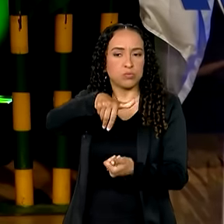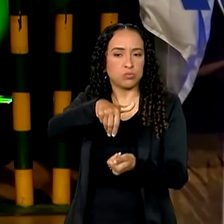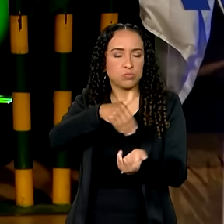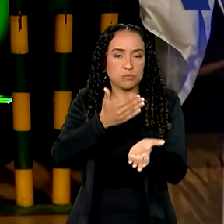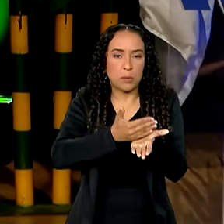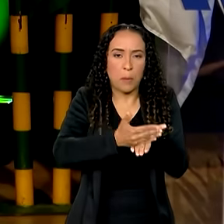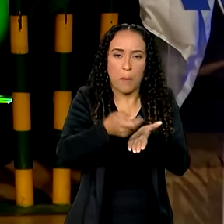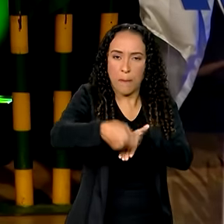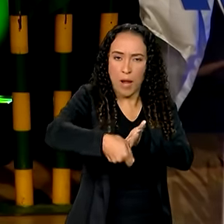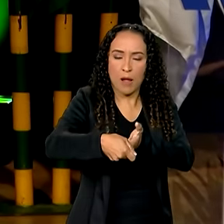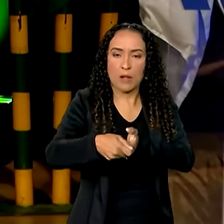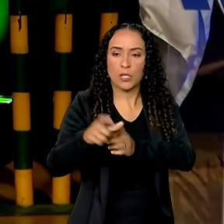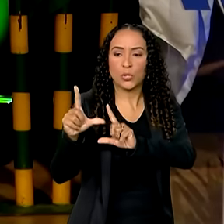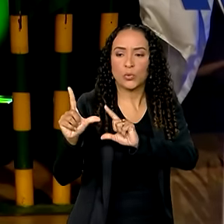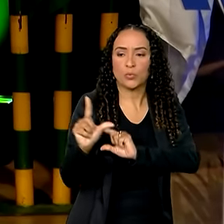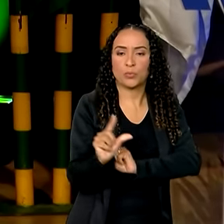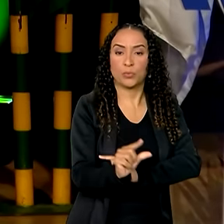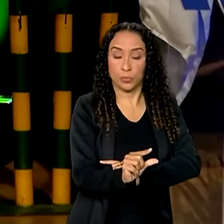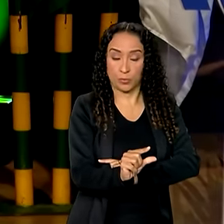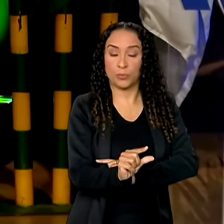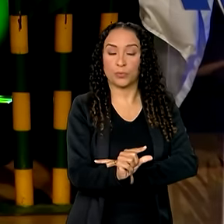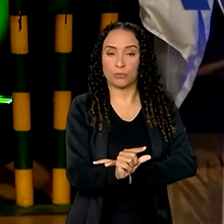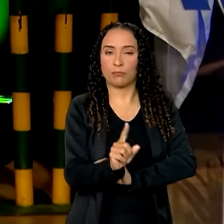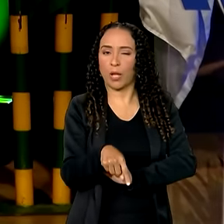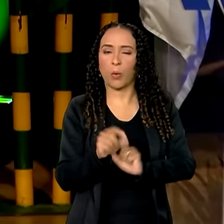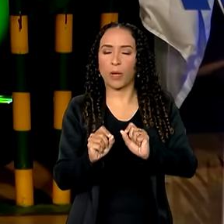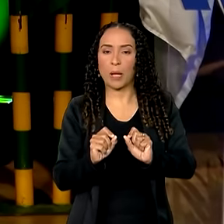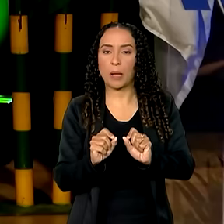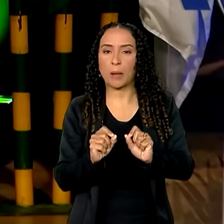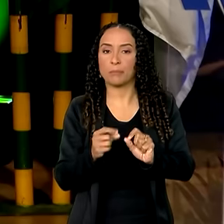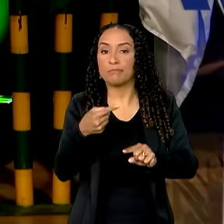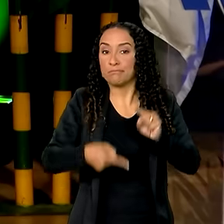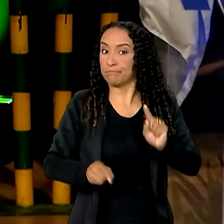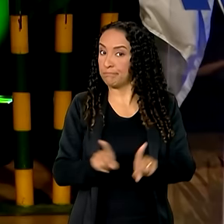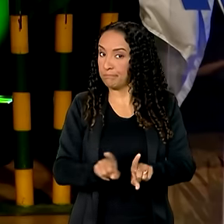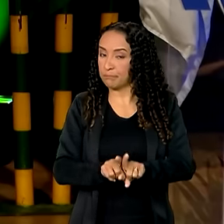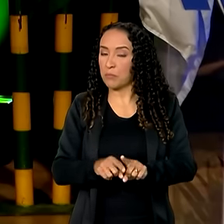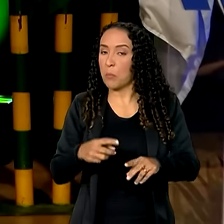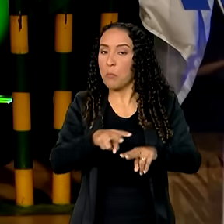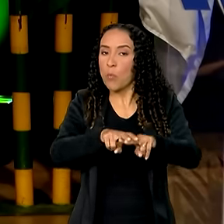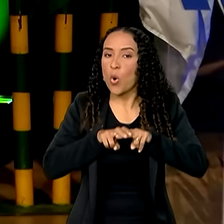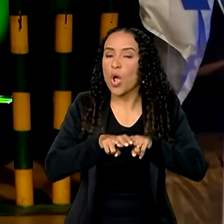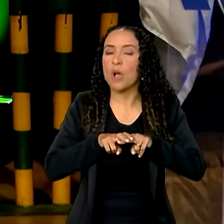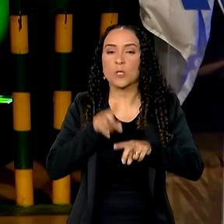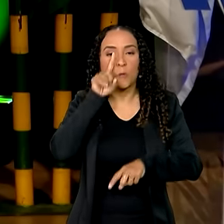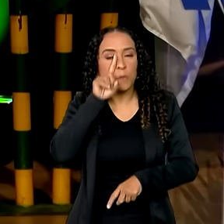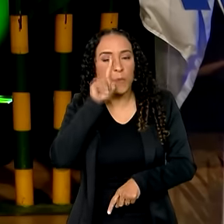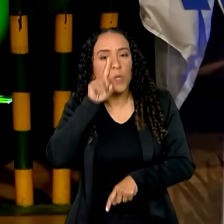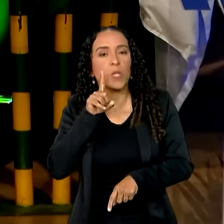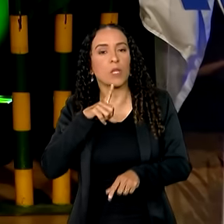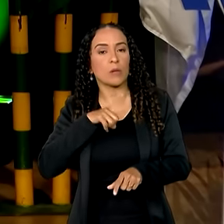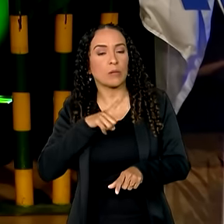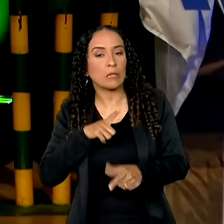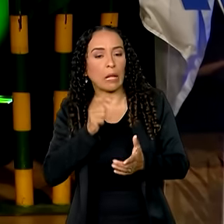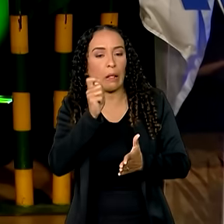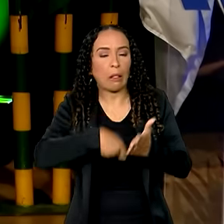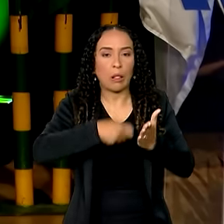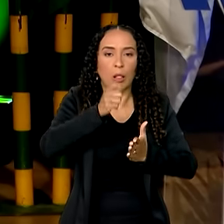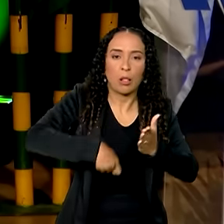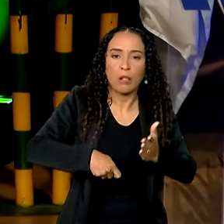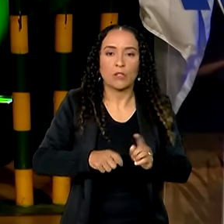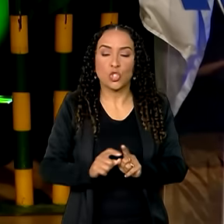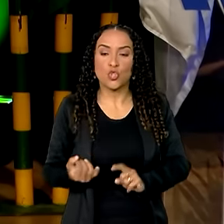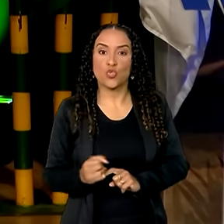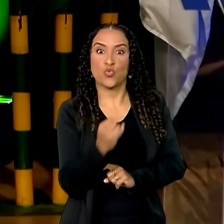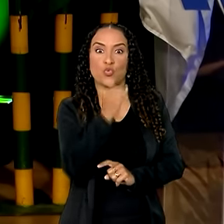além de reduzidas, são proibitivas devido aos riscos cambiais e às taças de juros